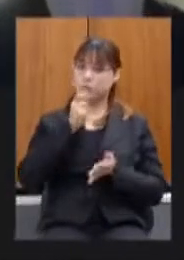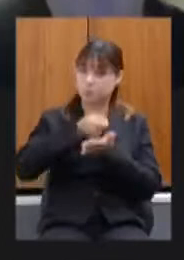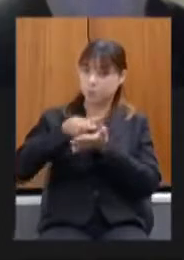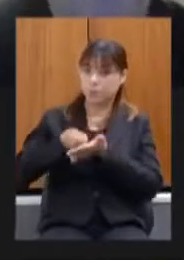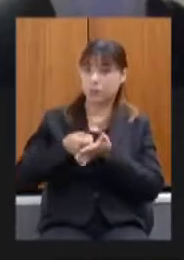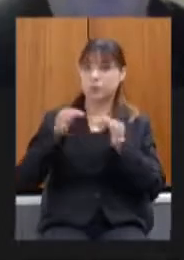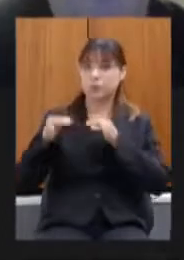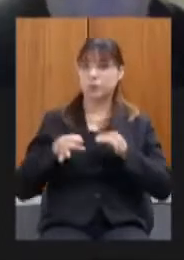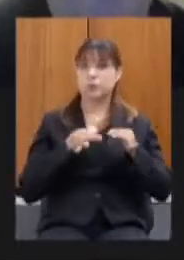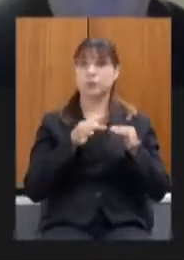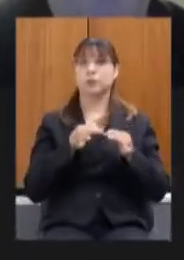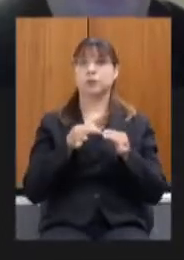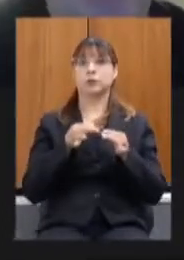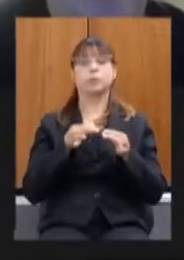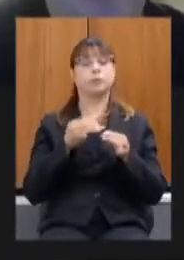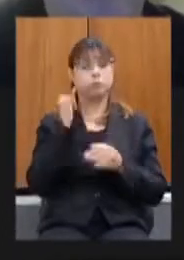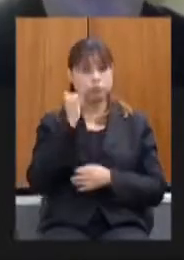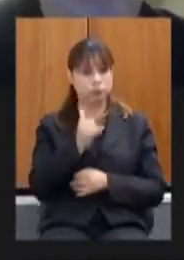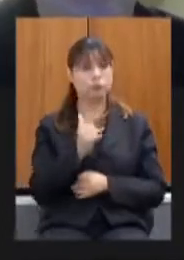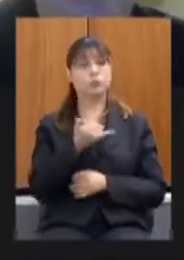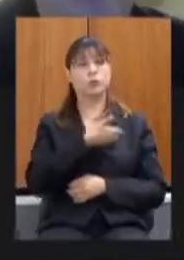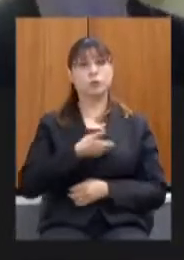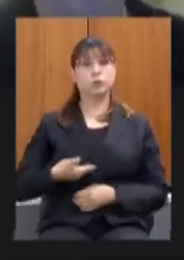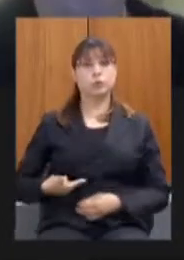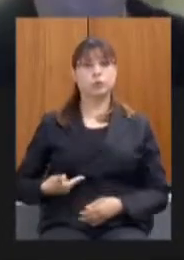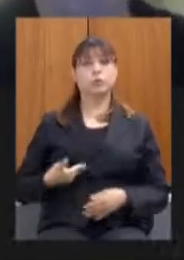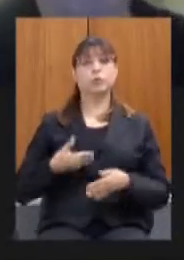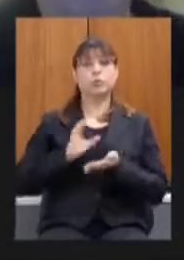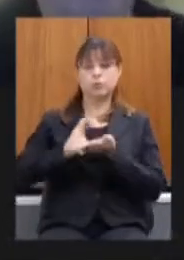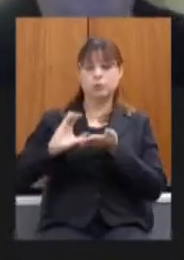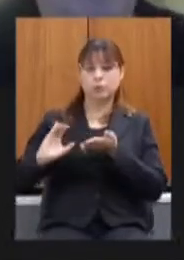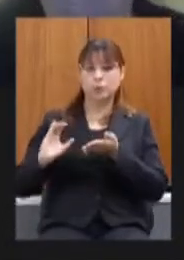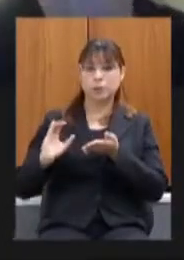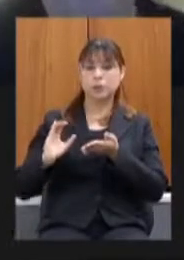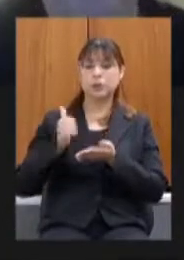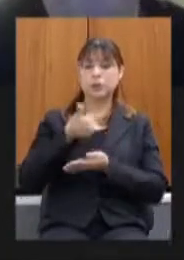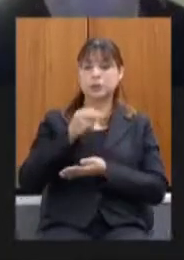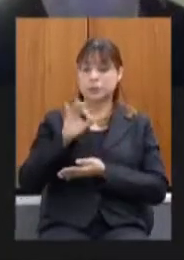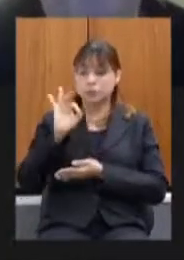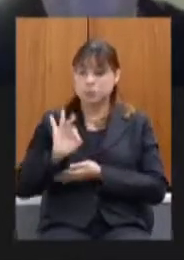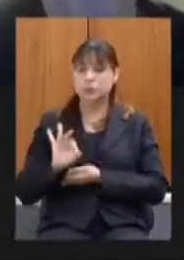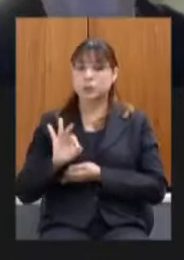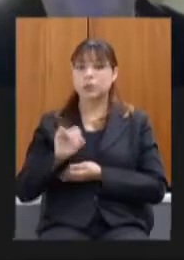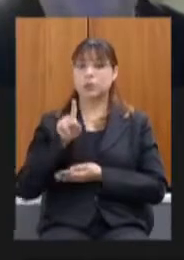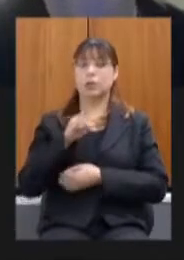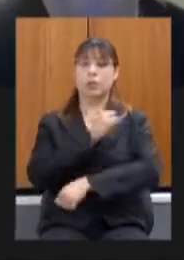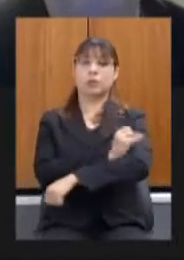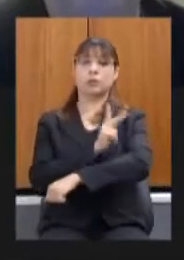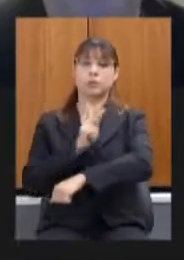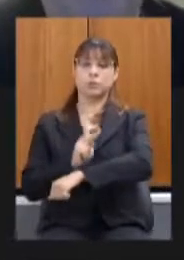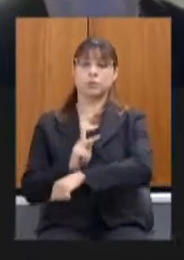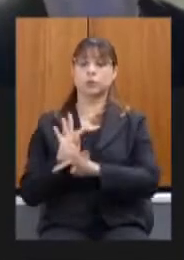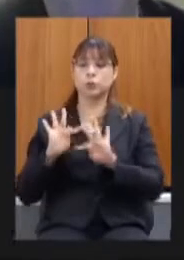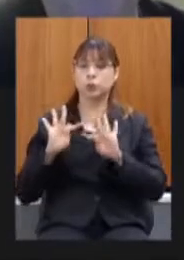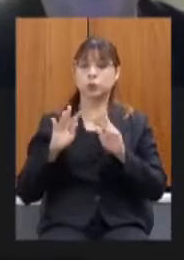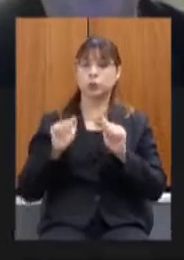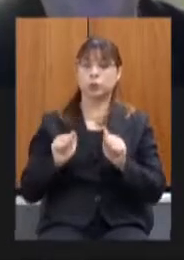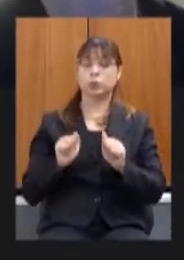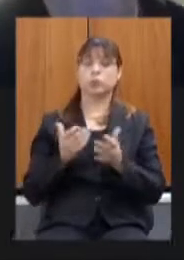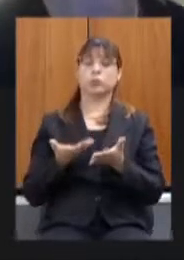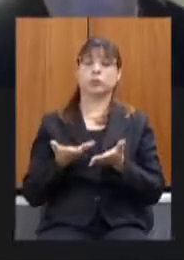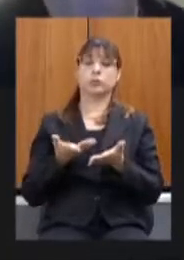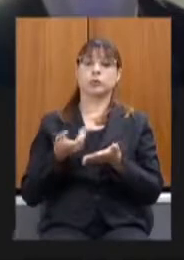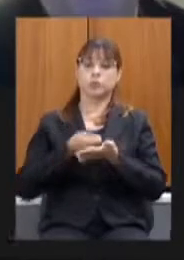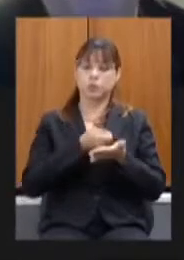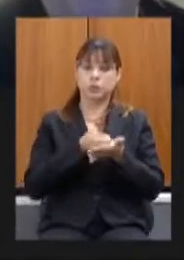integralmente para o Ipseng as contribuições dos funcionários e a